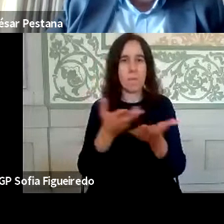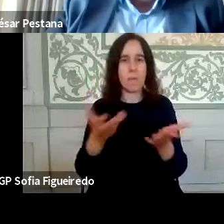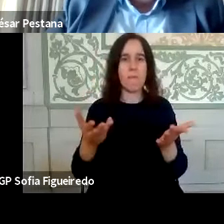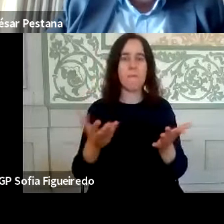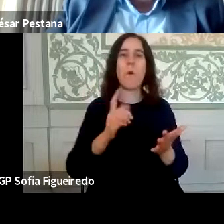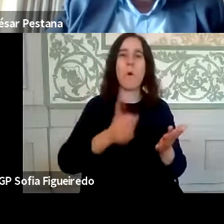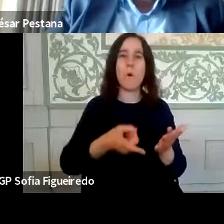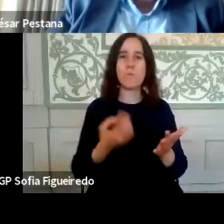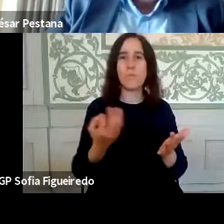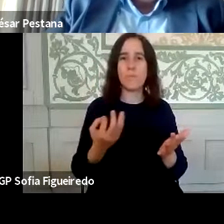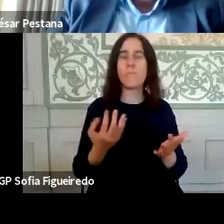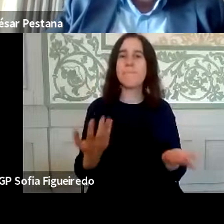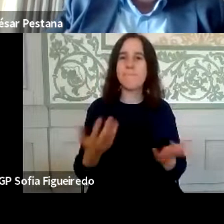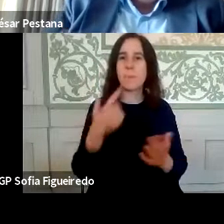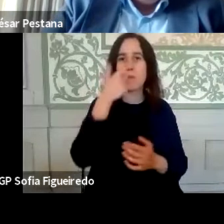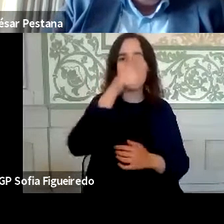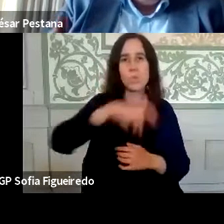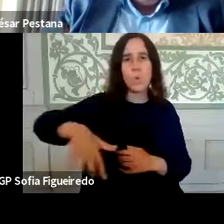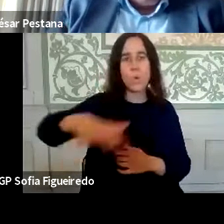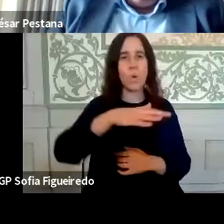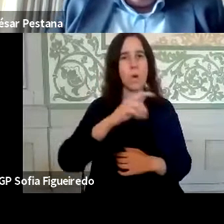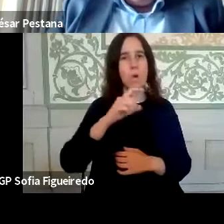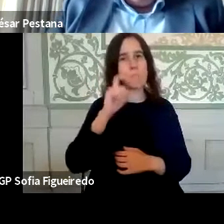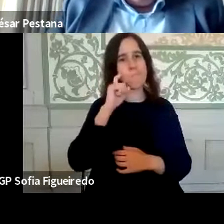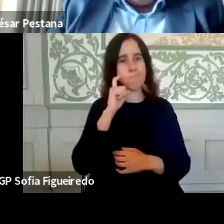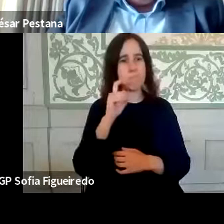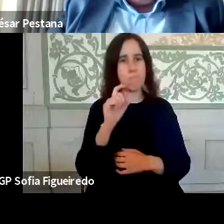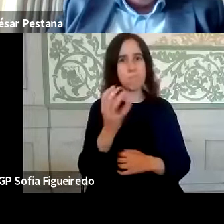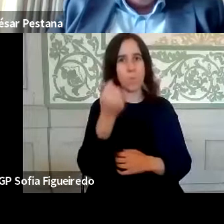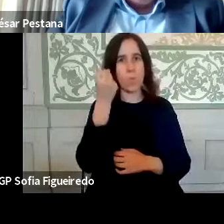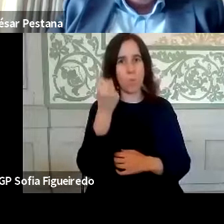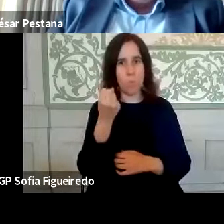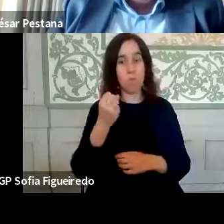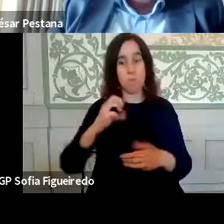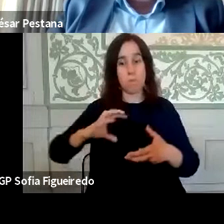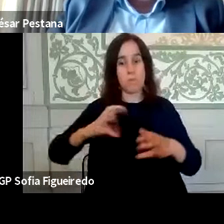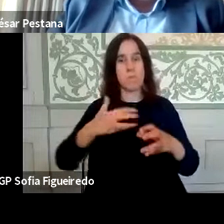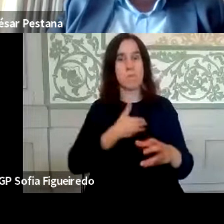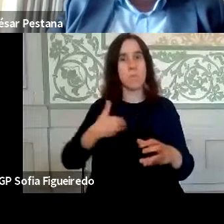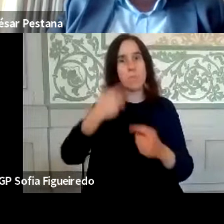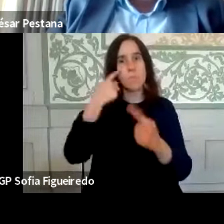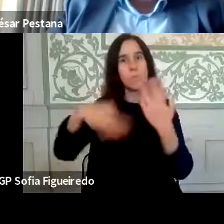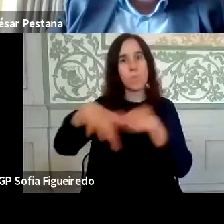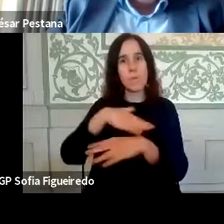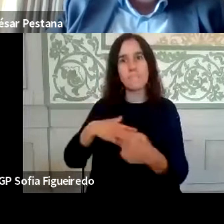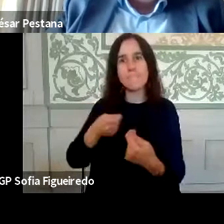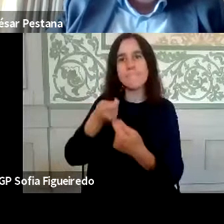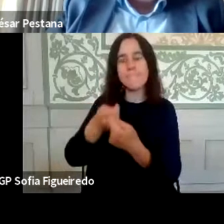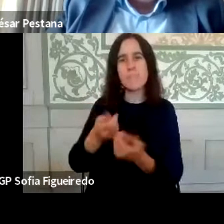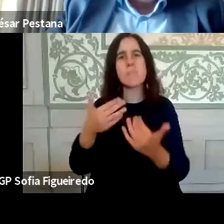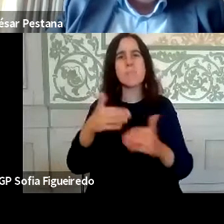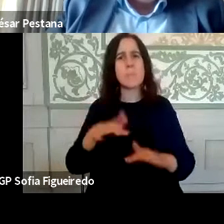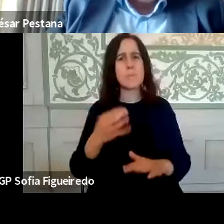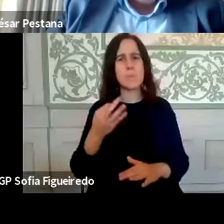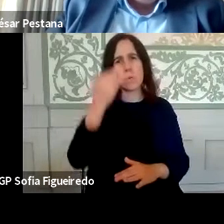era conseguir a proteção das pessoas e responder à crise de saúde pública, mas com uma enorme